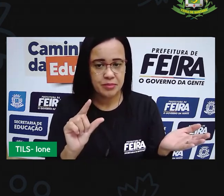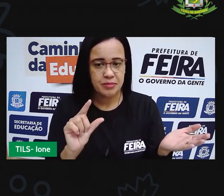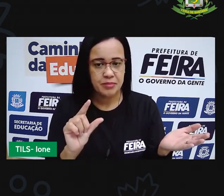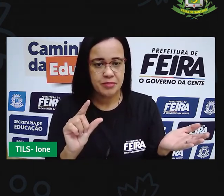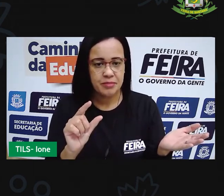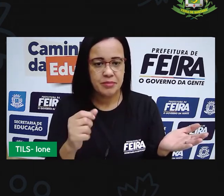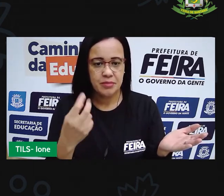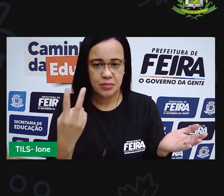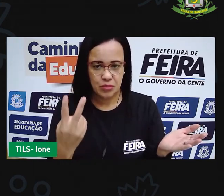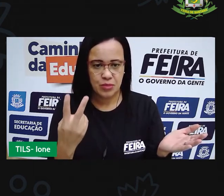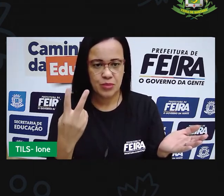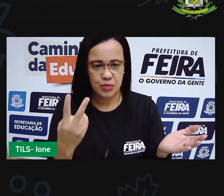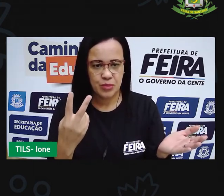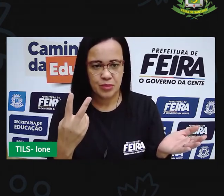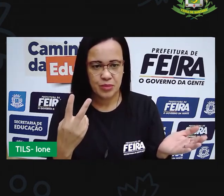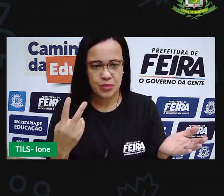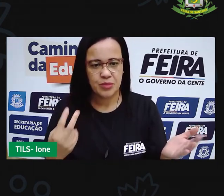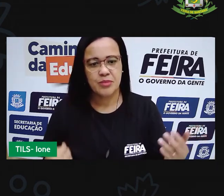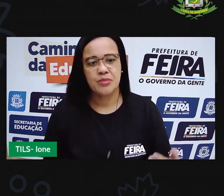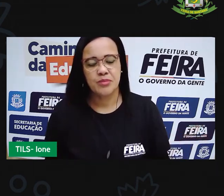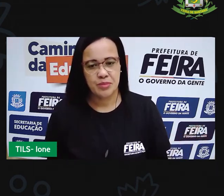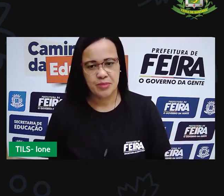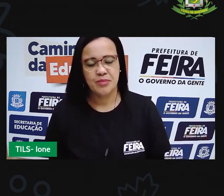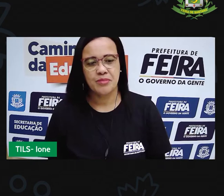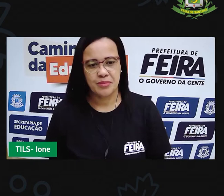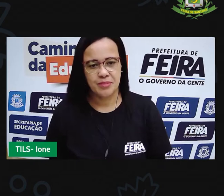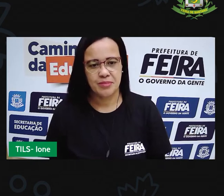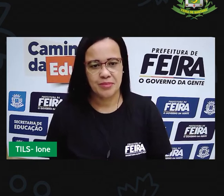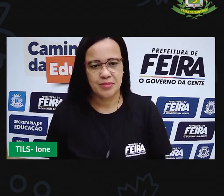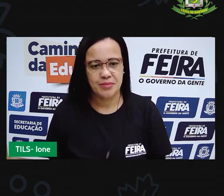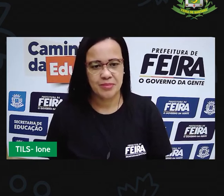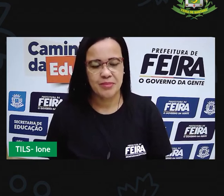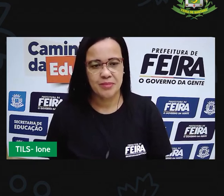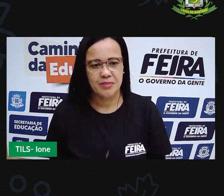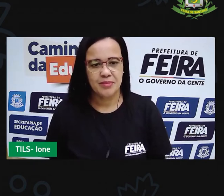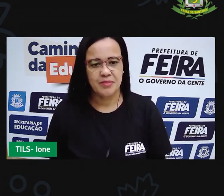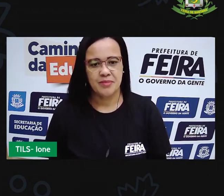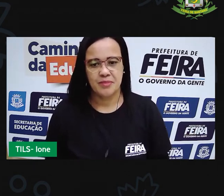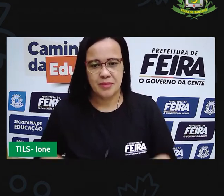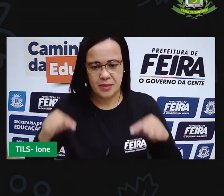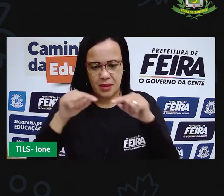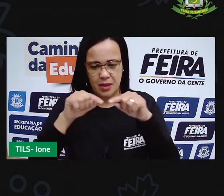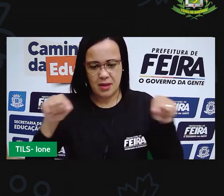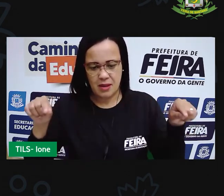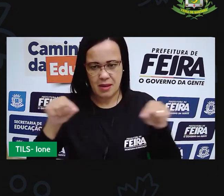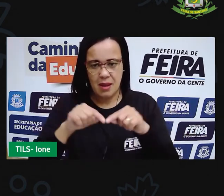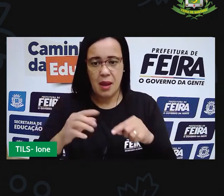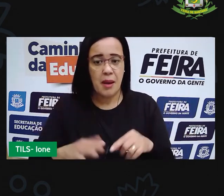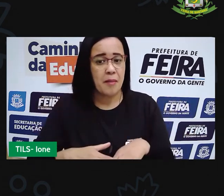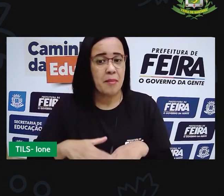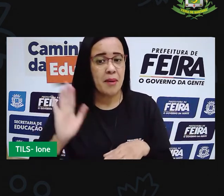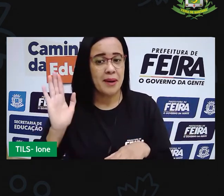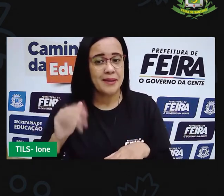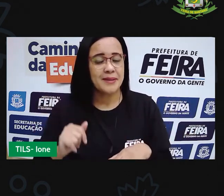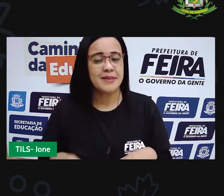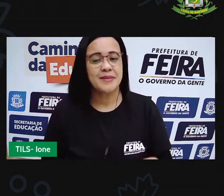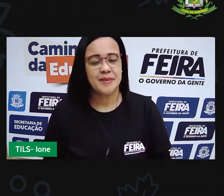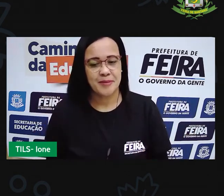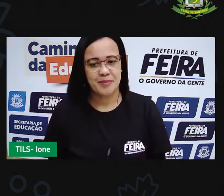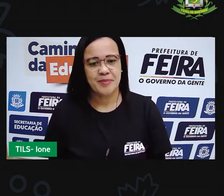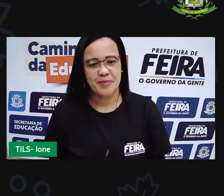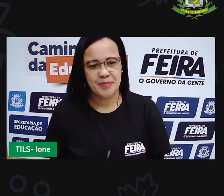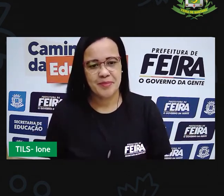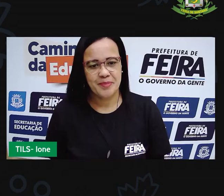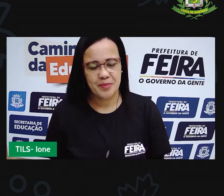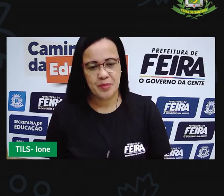pra fazer um comprimento maior pro lado pra lateral lateral desse retângulo então